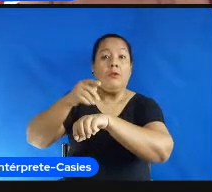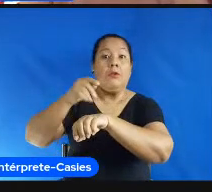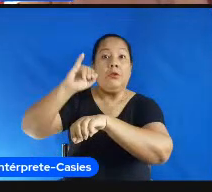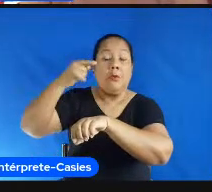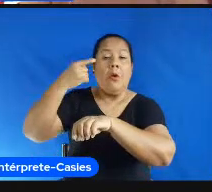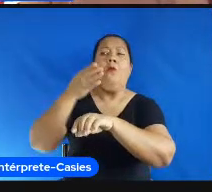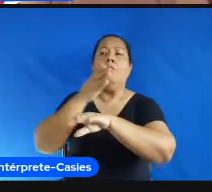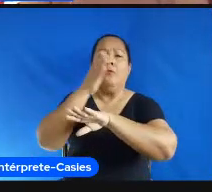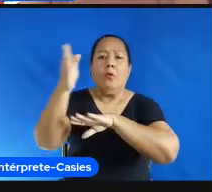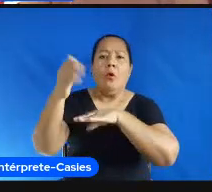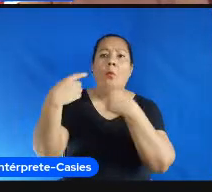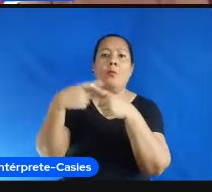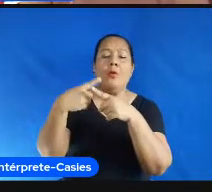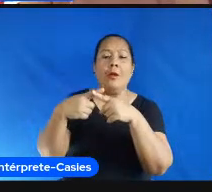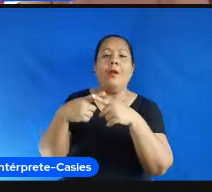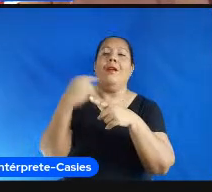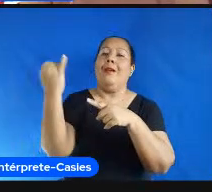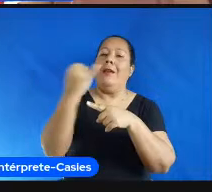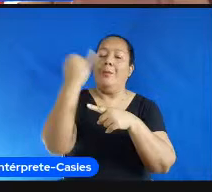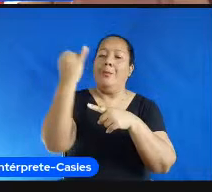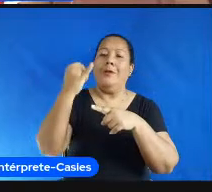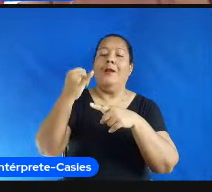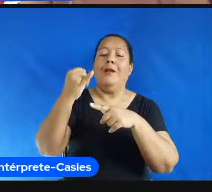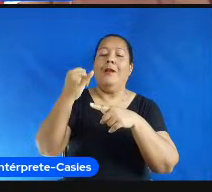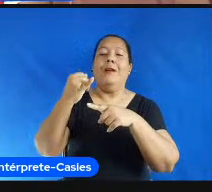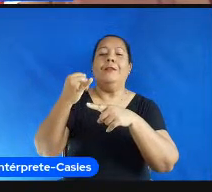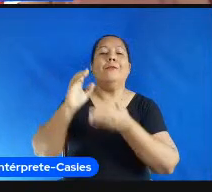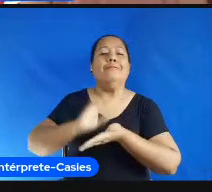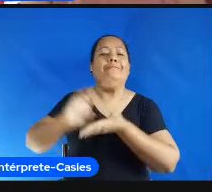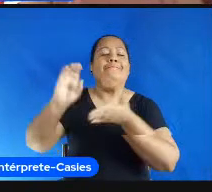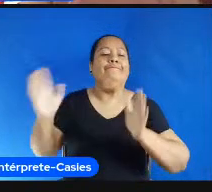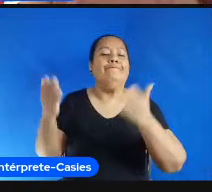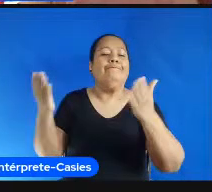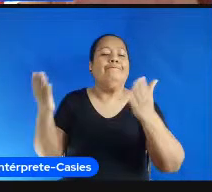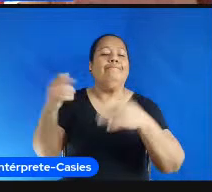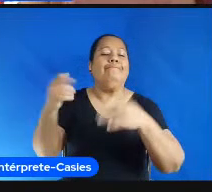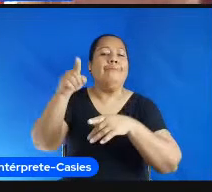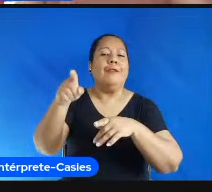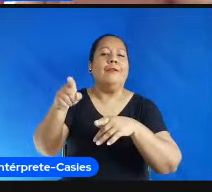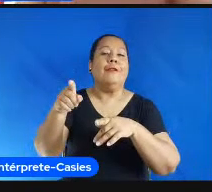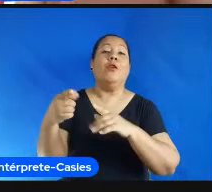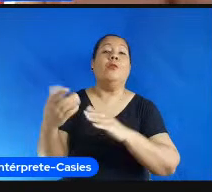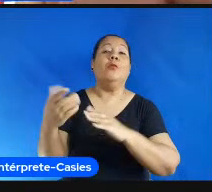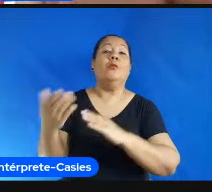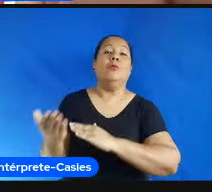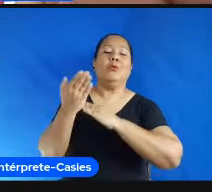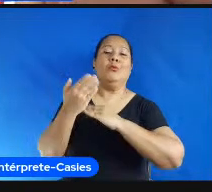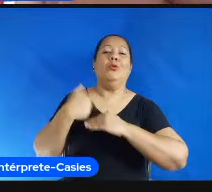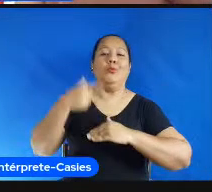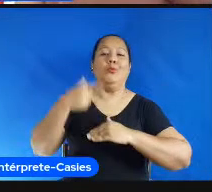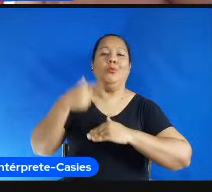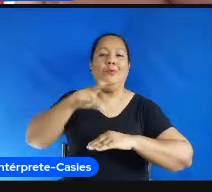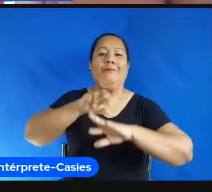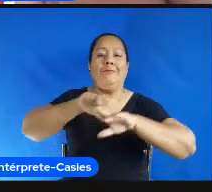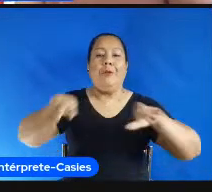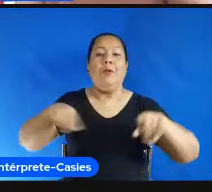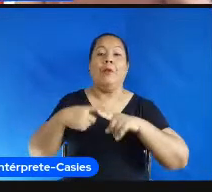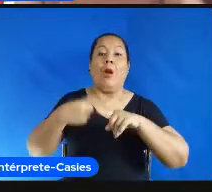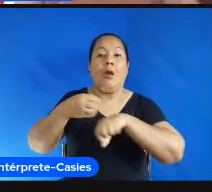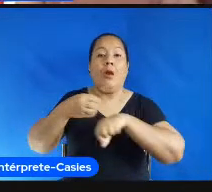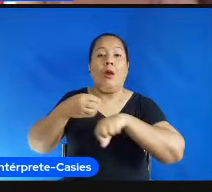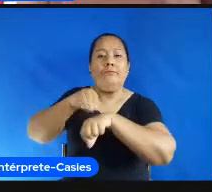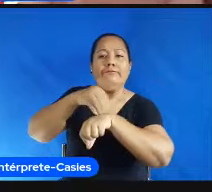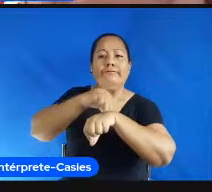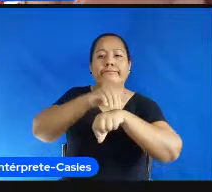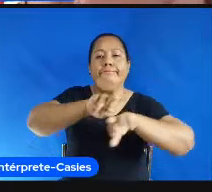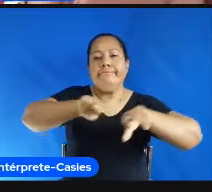entendeu que era importante investir nesse processo né então eu tive muitos suportes então tudo aquilo que a gente comentou antes né também é